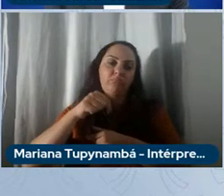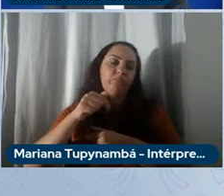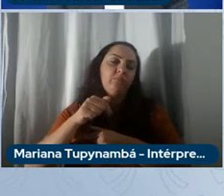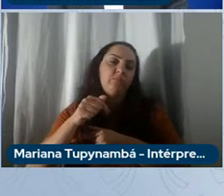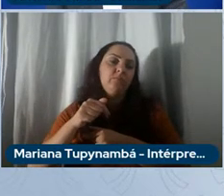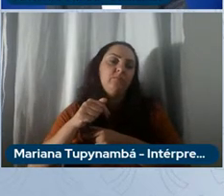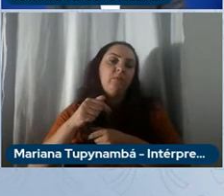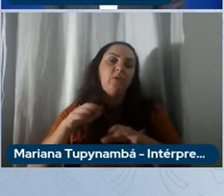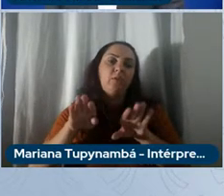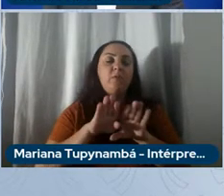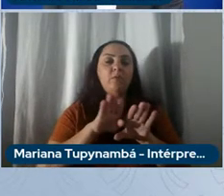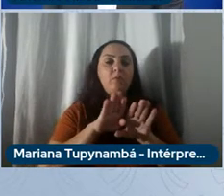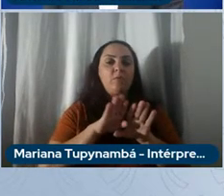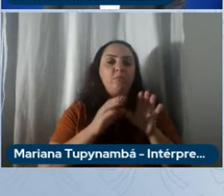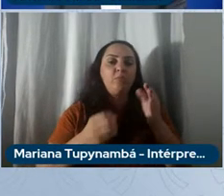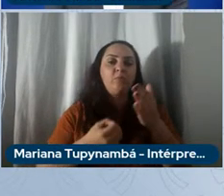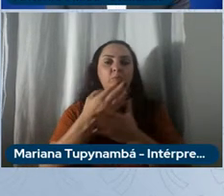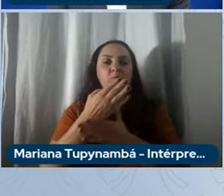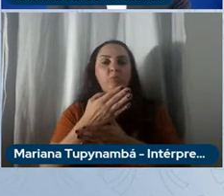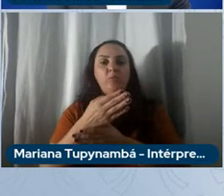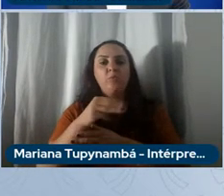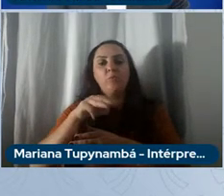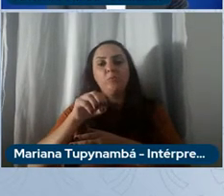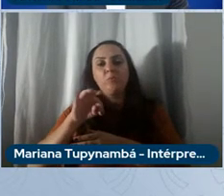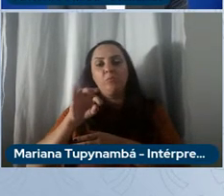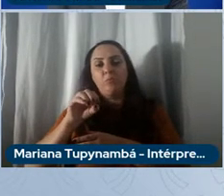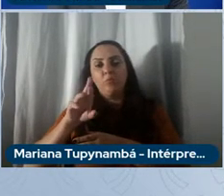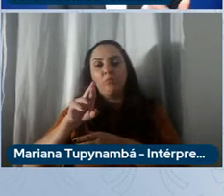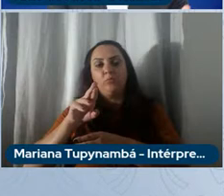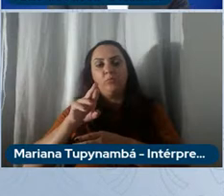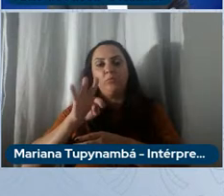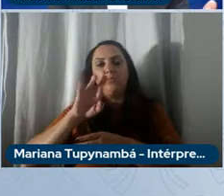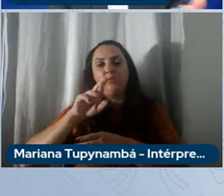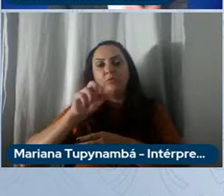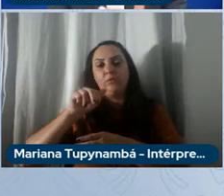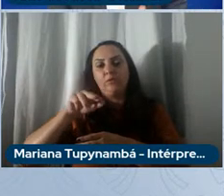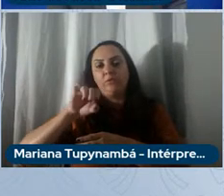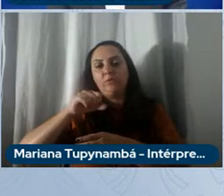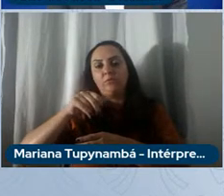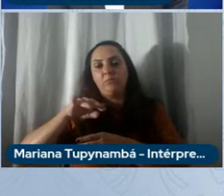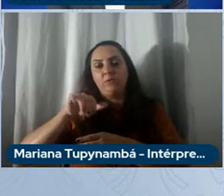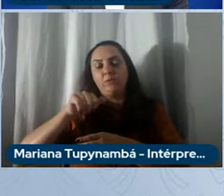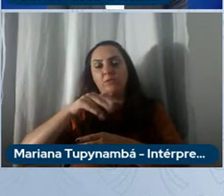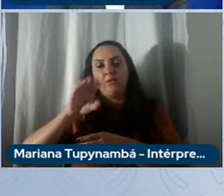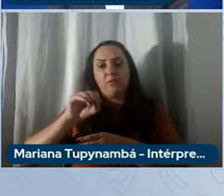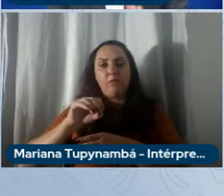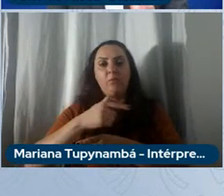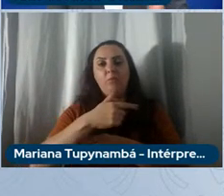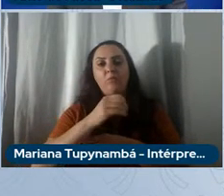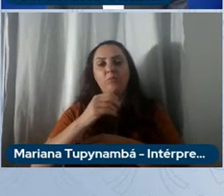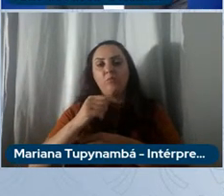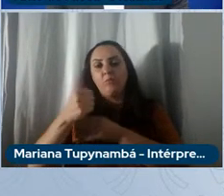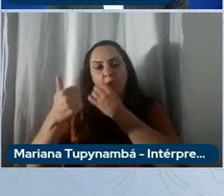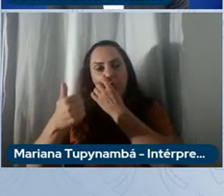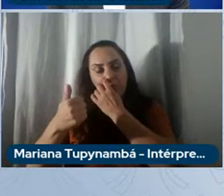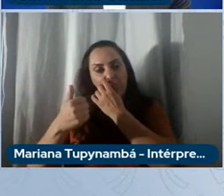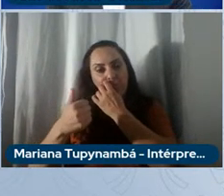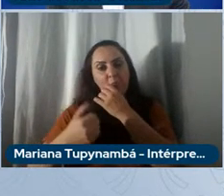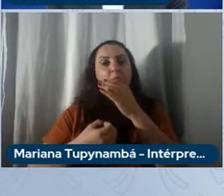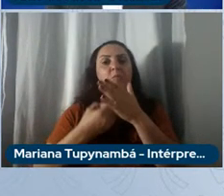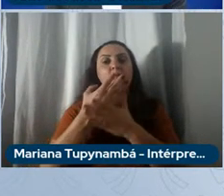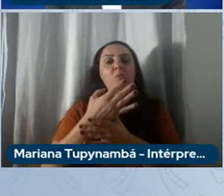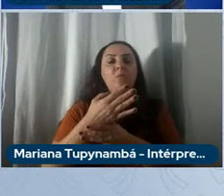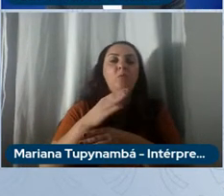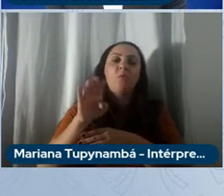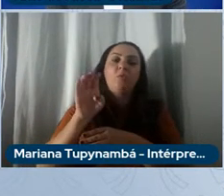transmissões. Em 2001 foi completada pela antiga PCA, Peugeot Citroën, a fábrica da Peugeot